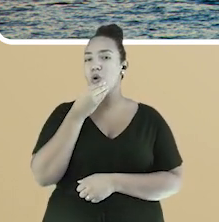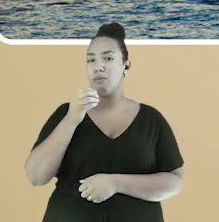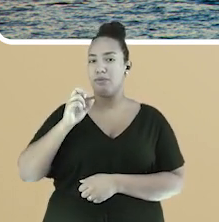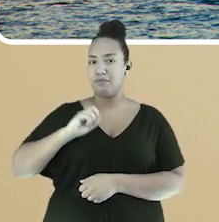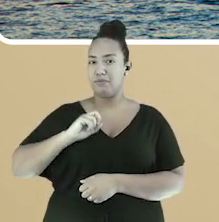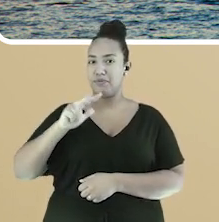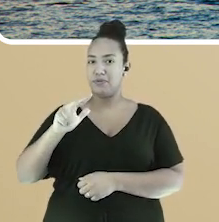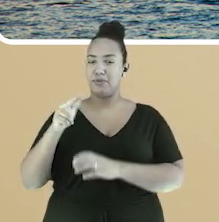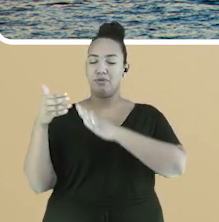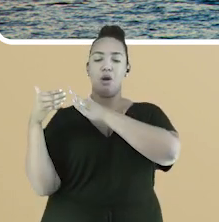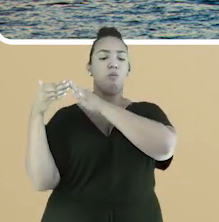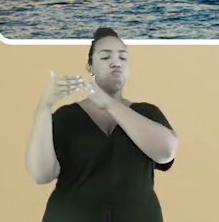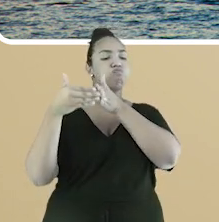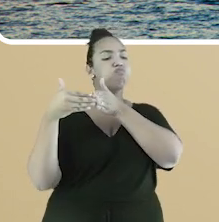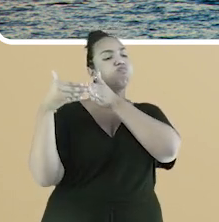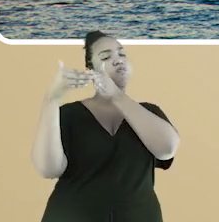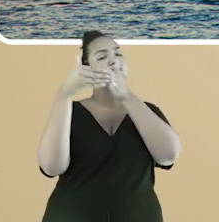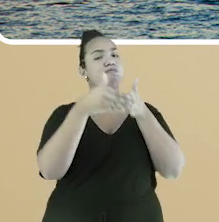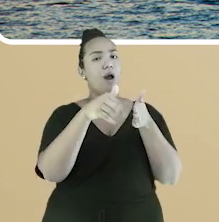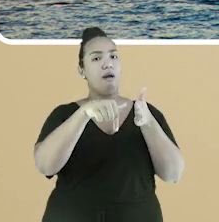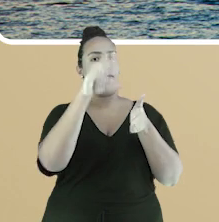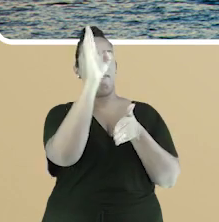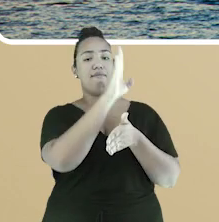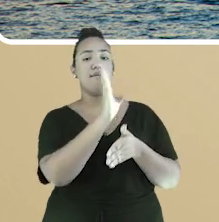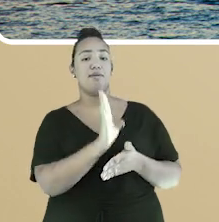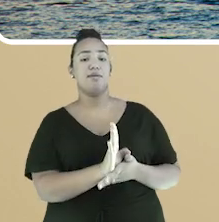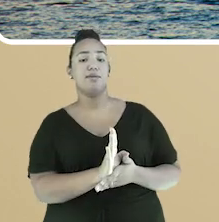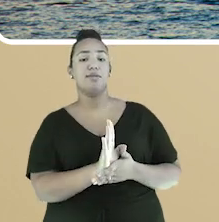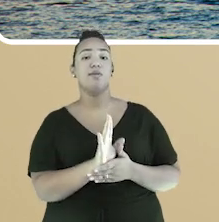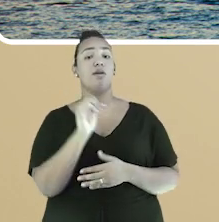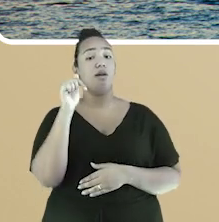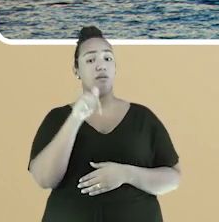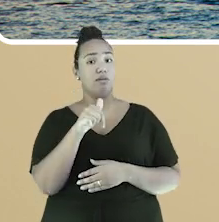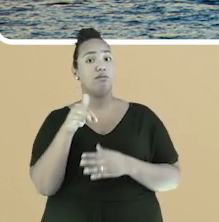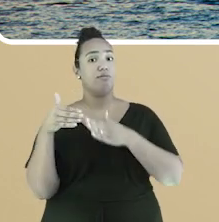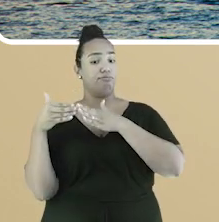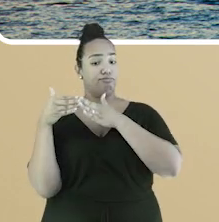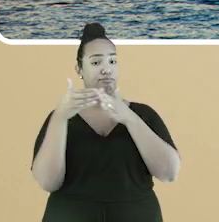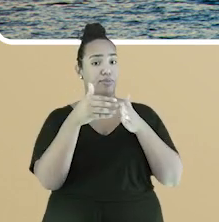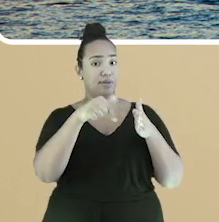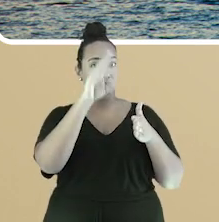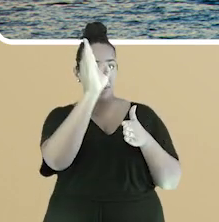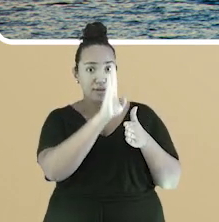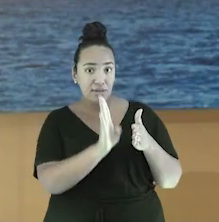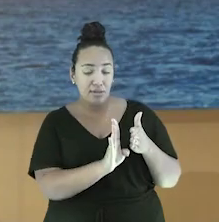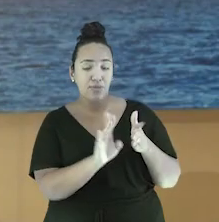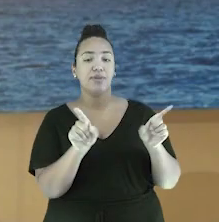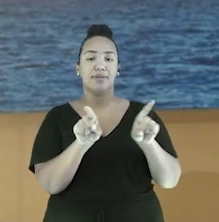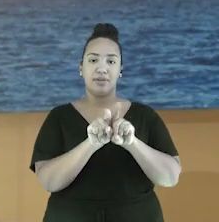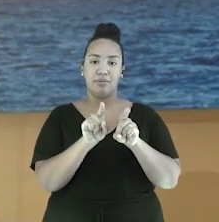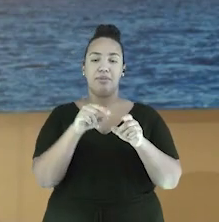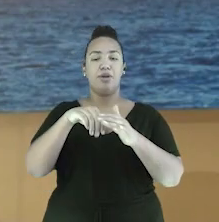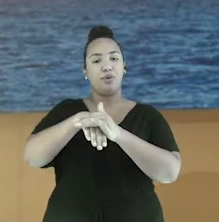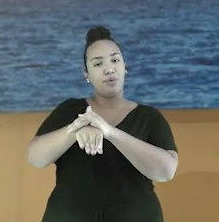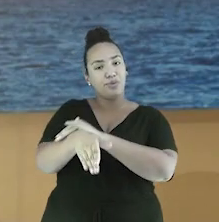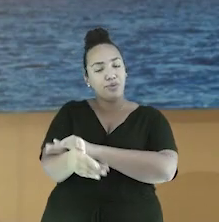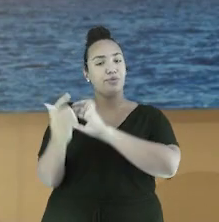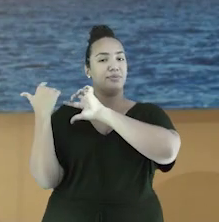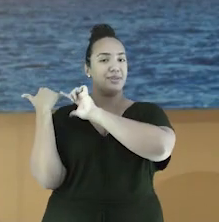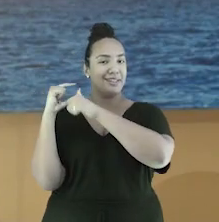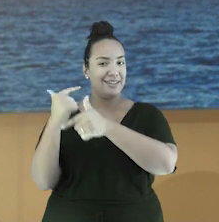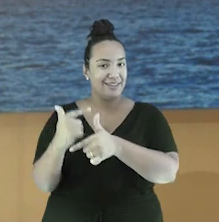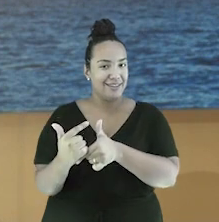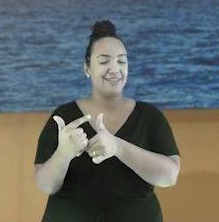chegou ao Brasil, não é verdade? Junto com ele, vieram também os costumes e as tradições portuguesas. Portanto, o